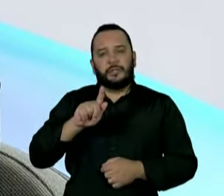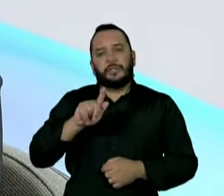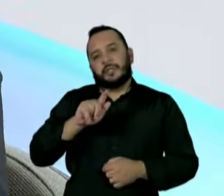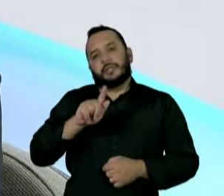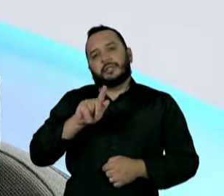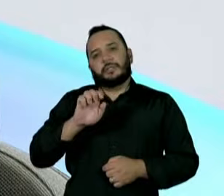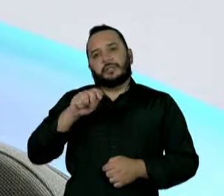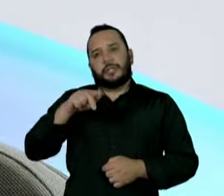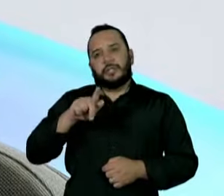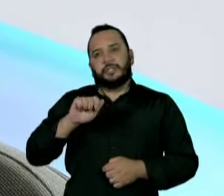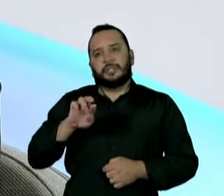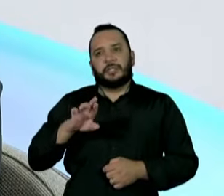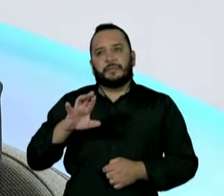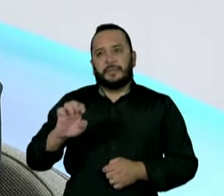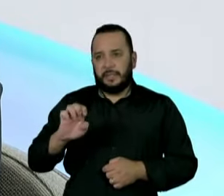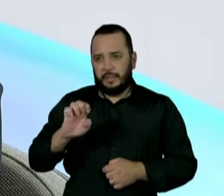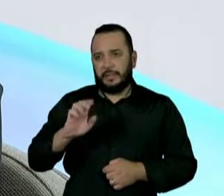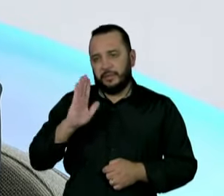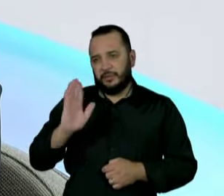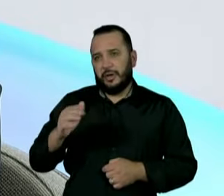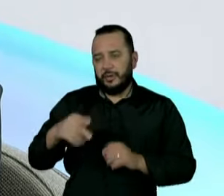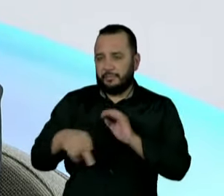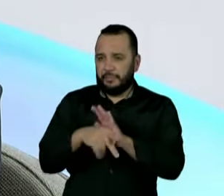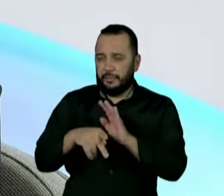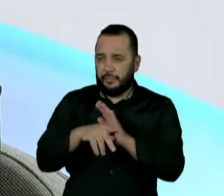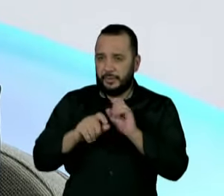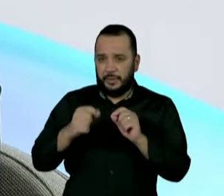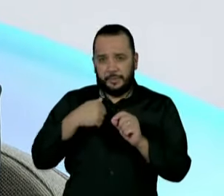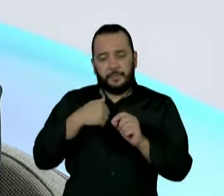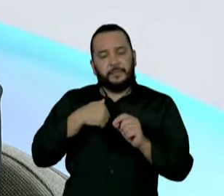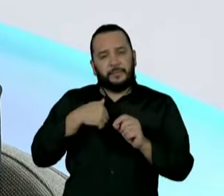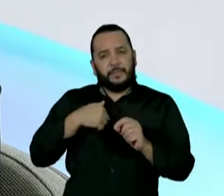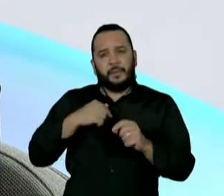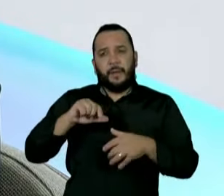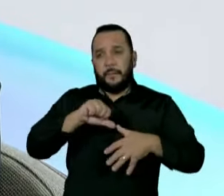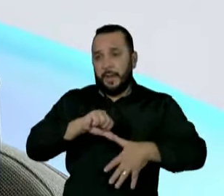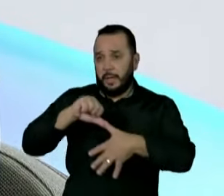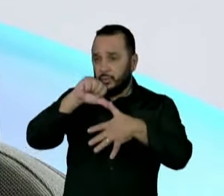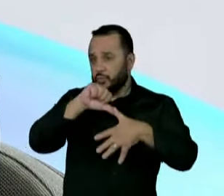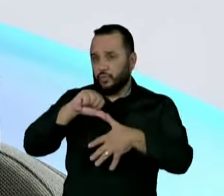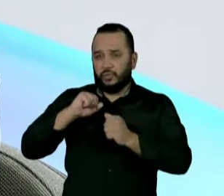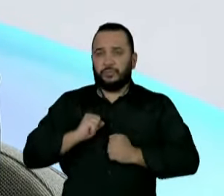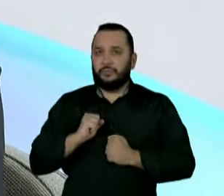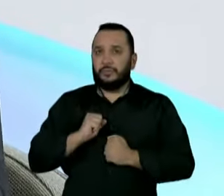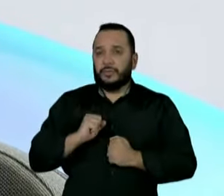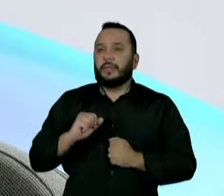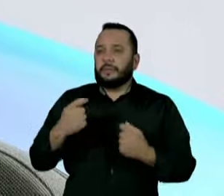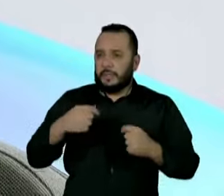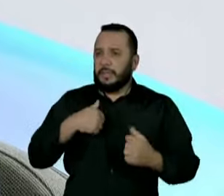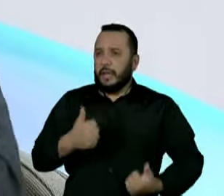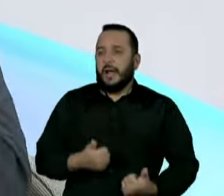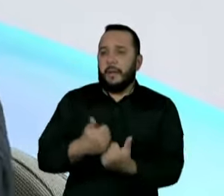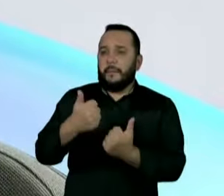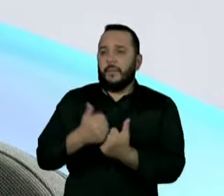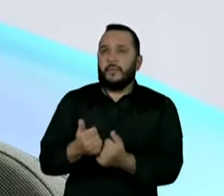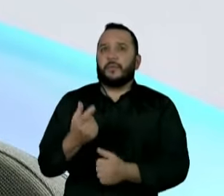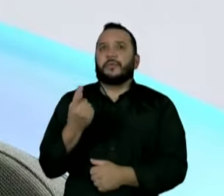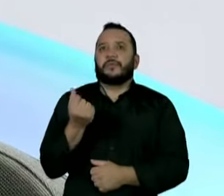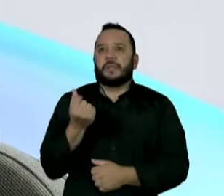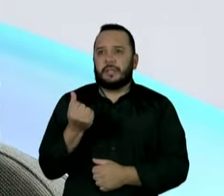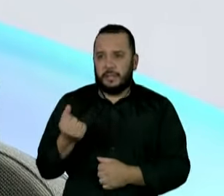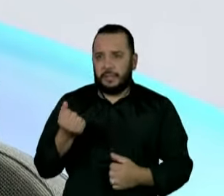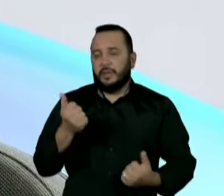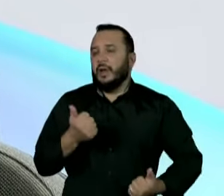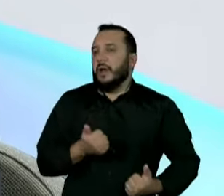produtores, muitos produtores, e tem que ter incentivo, tem que ter apoio, sim. Apoio não só financeiro na questão de